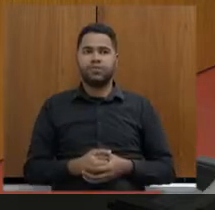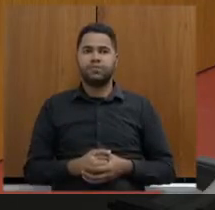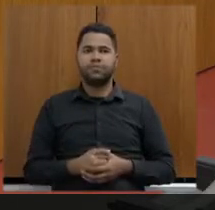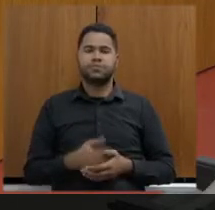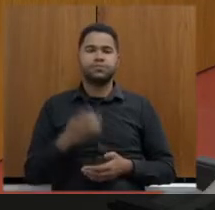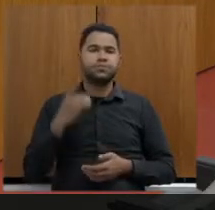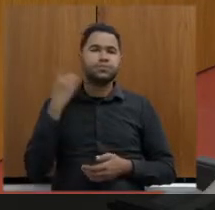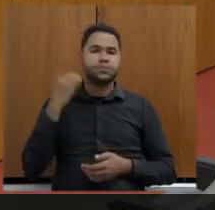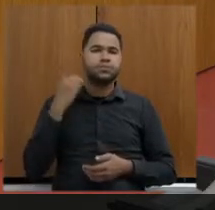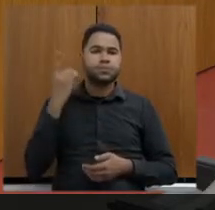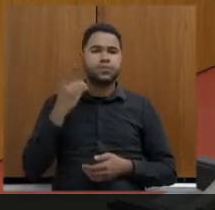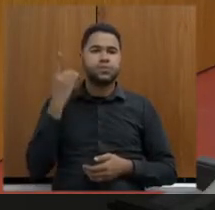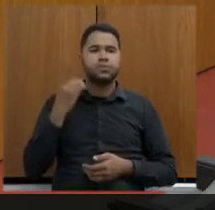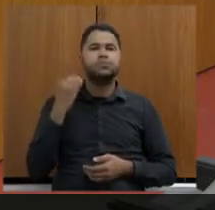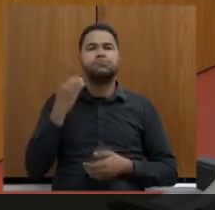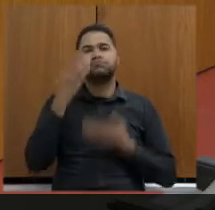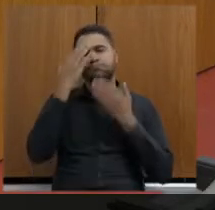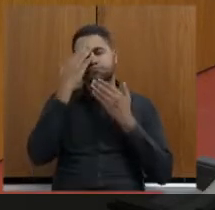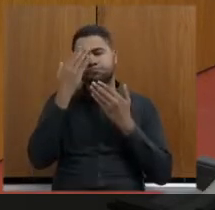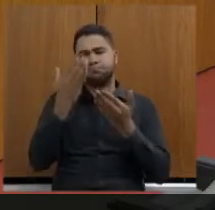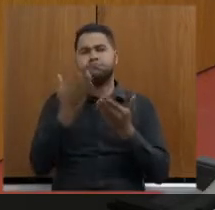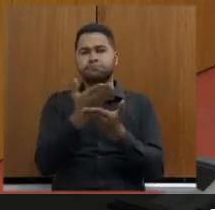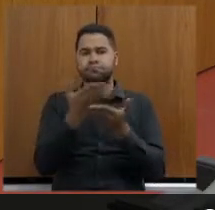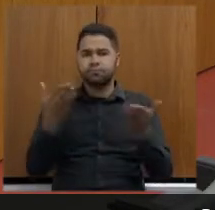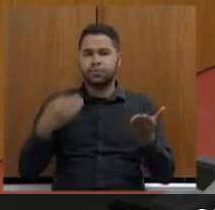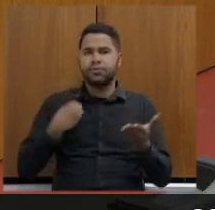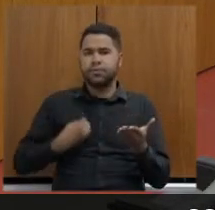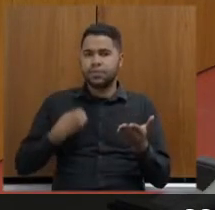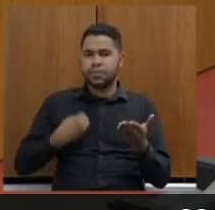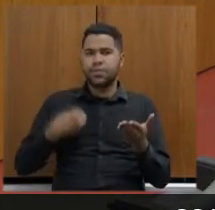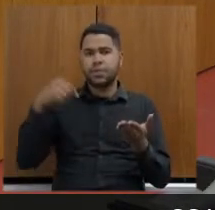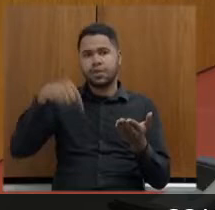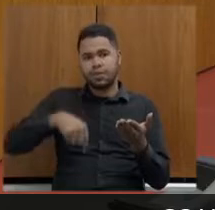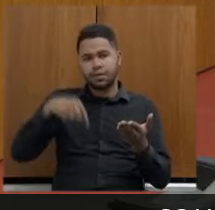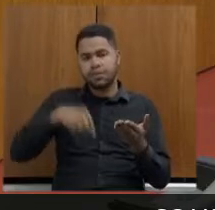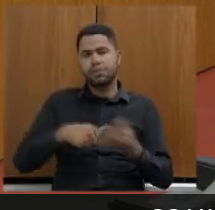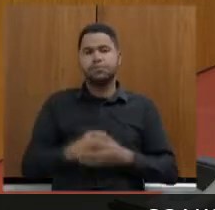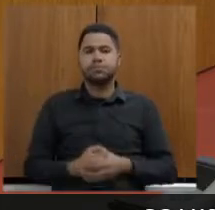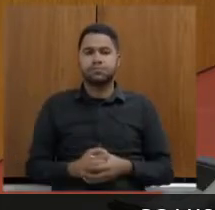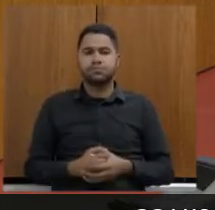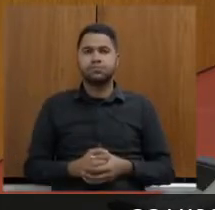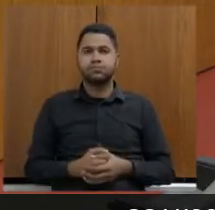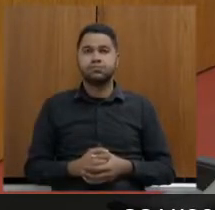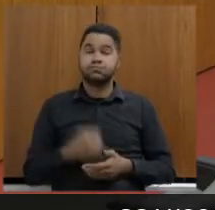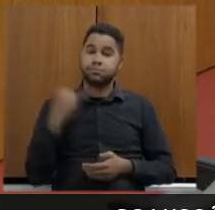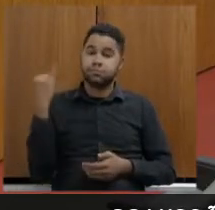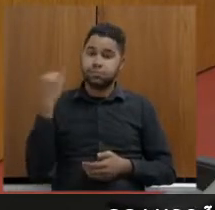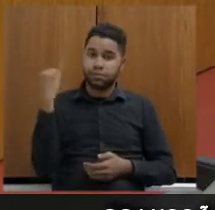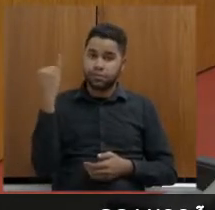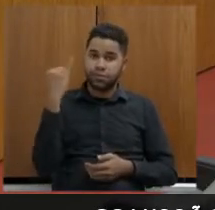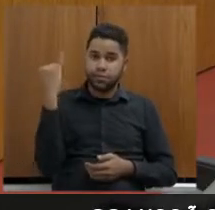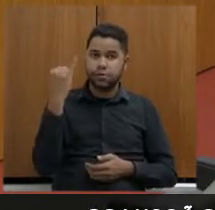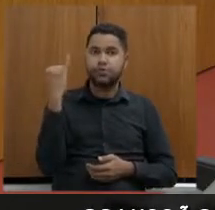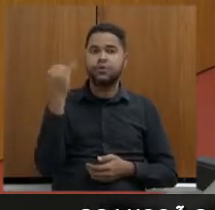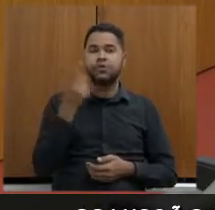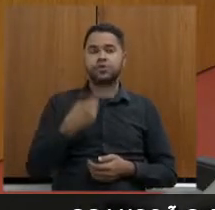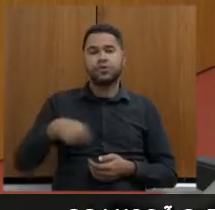Defensoria Pública agradece o convite de participar dessa audiência pública. é importante nós